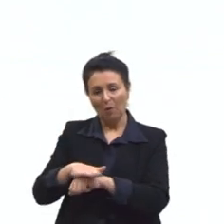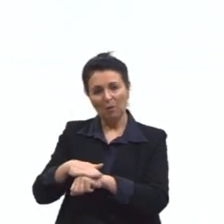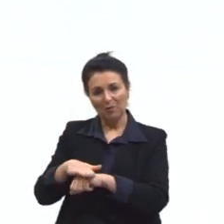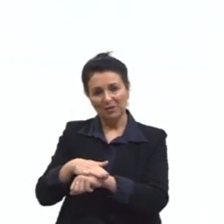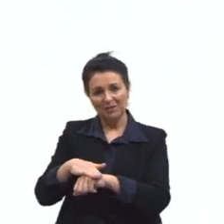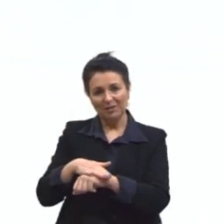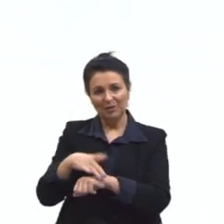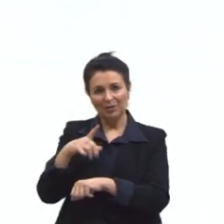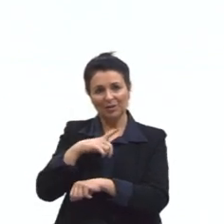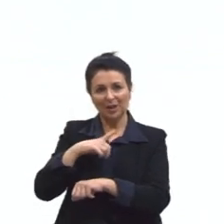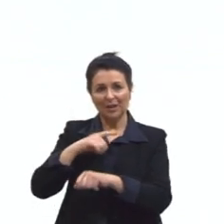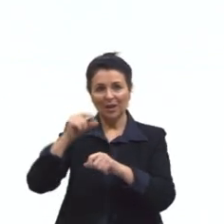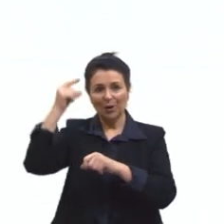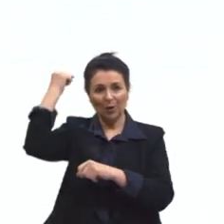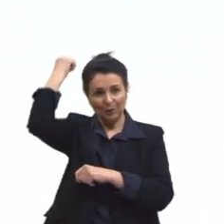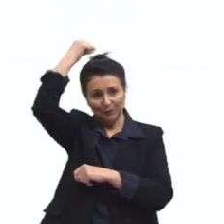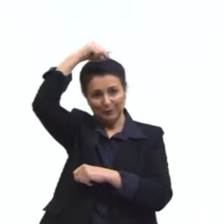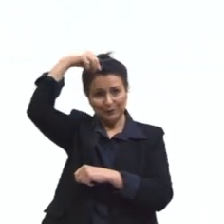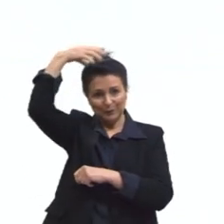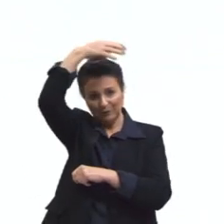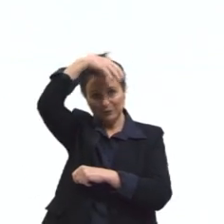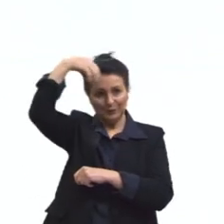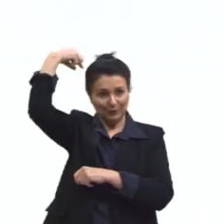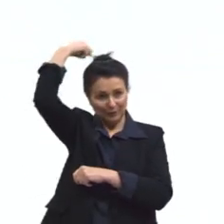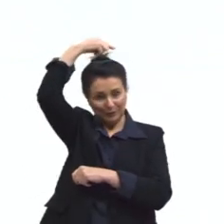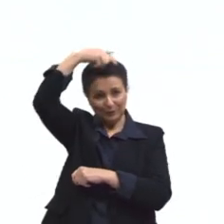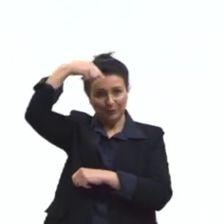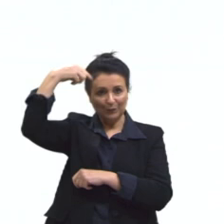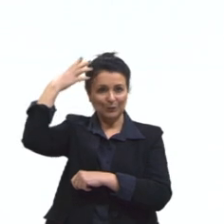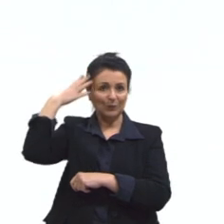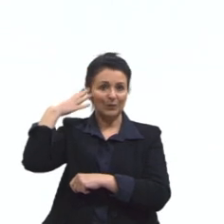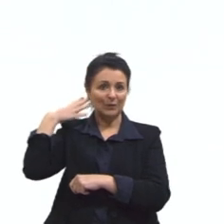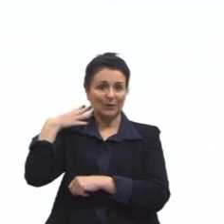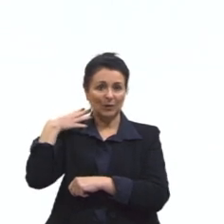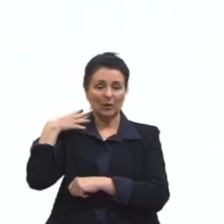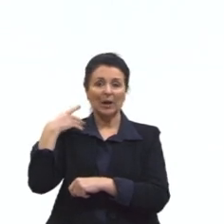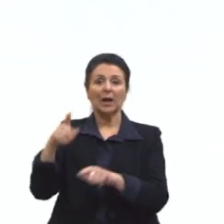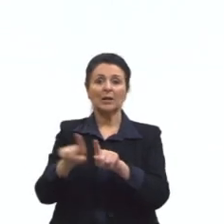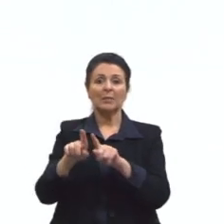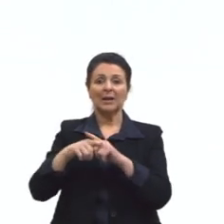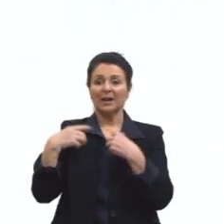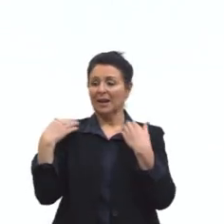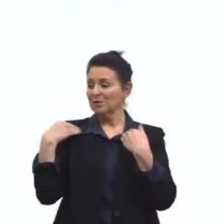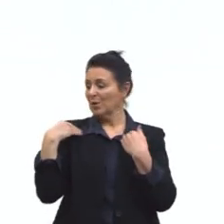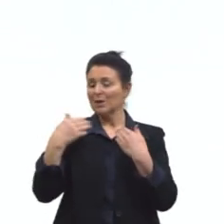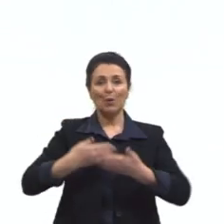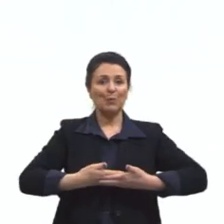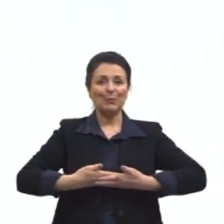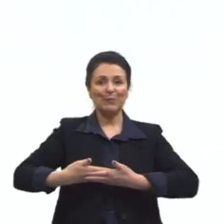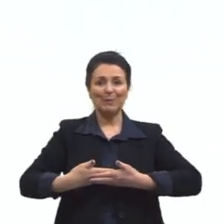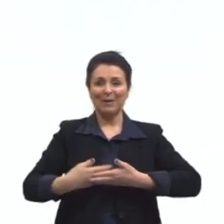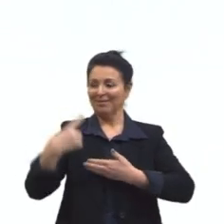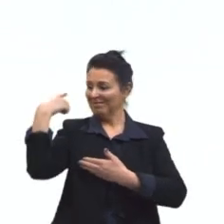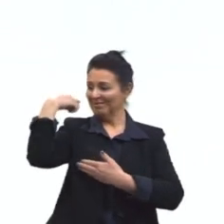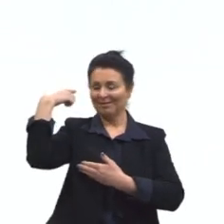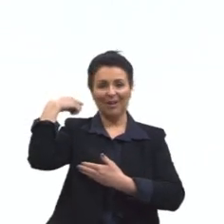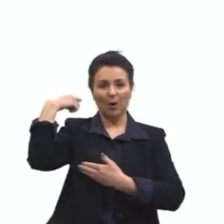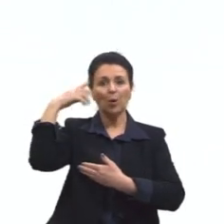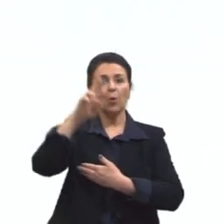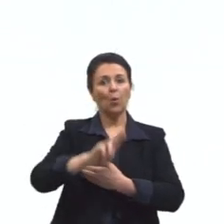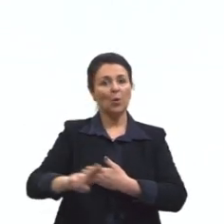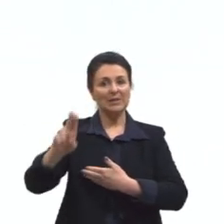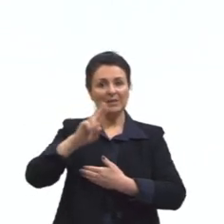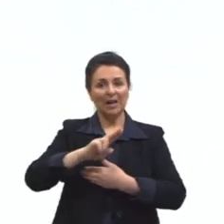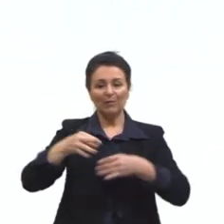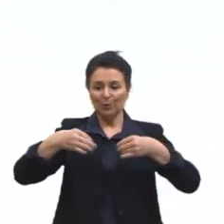as duas têm turbantes na cabeça. Uma usa um lenço para levar o seu bebê nas costas também. E esses turbantes poderiam